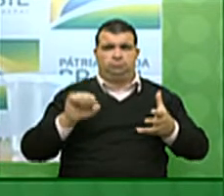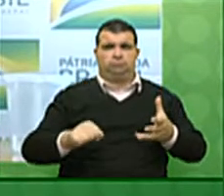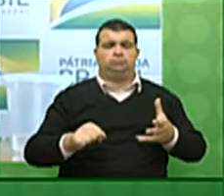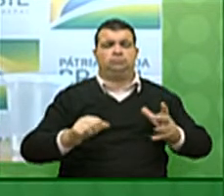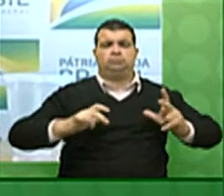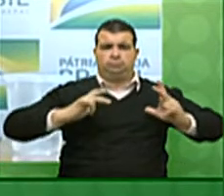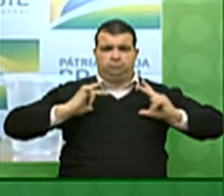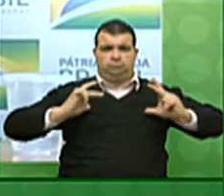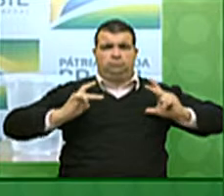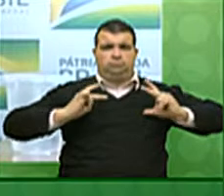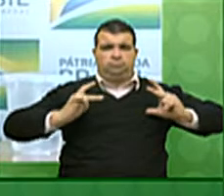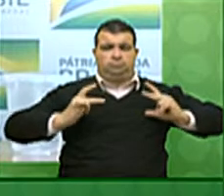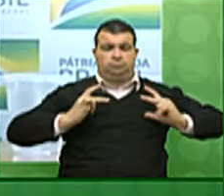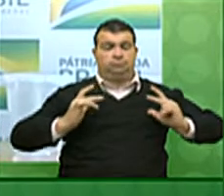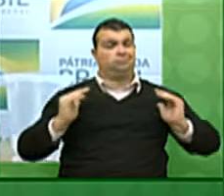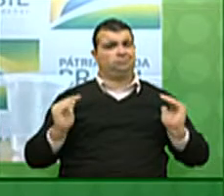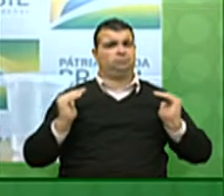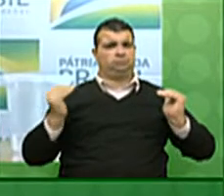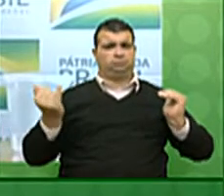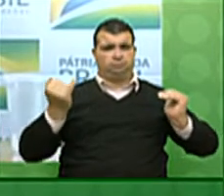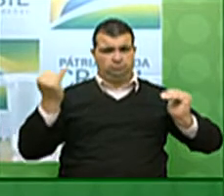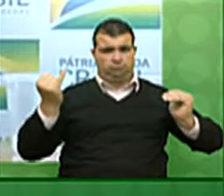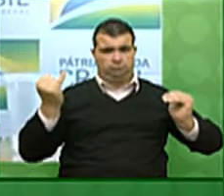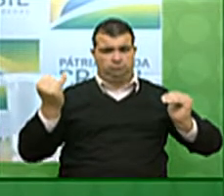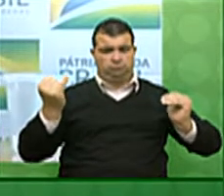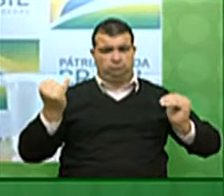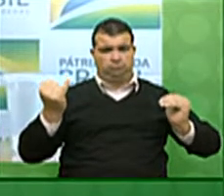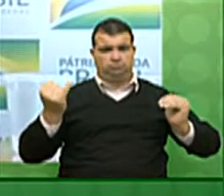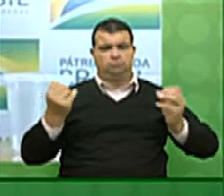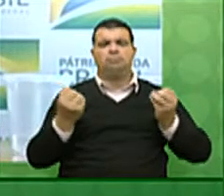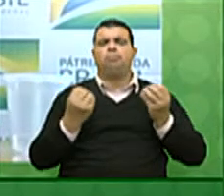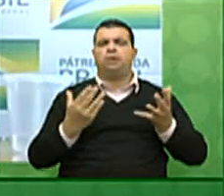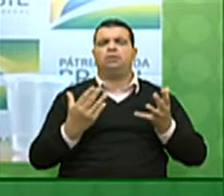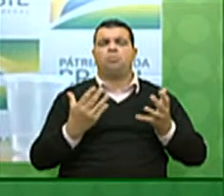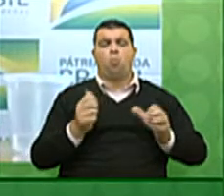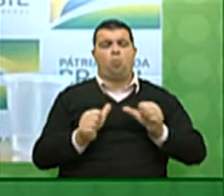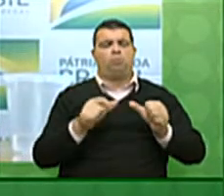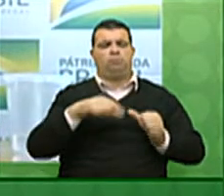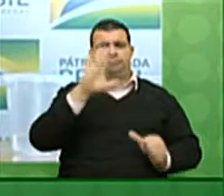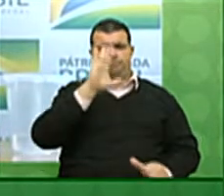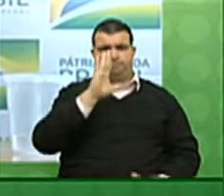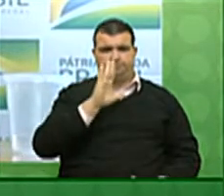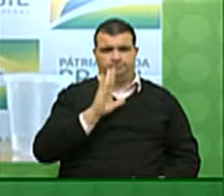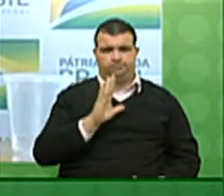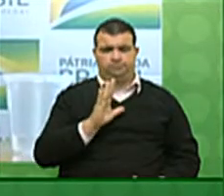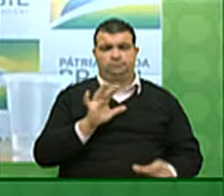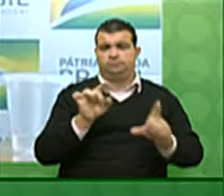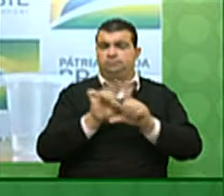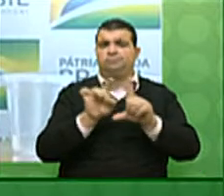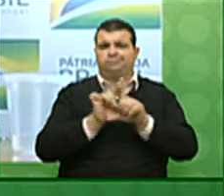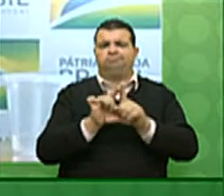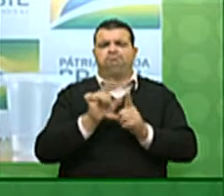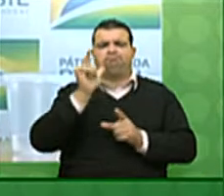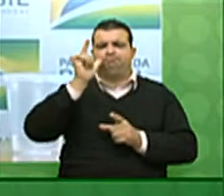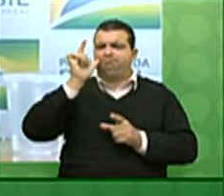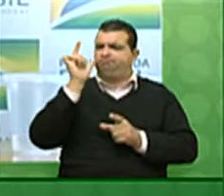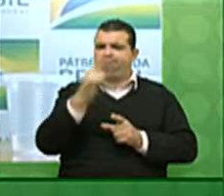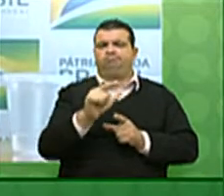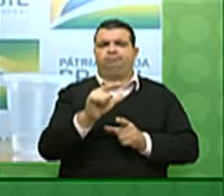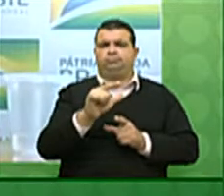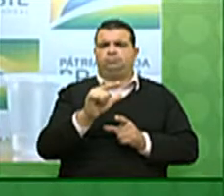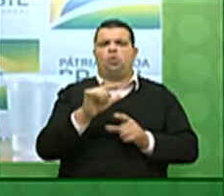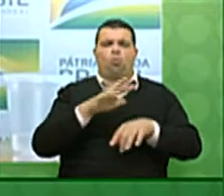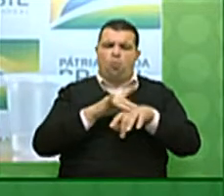particularmente essenciais para que transformemos o Brasil e para que saiamos dessa